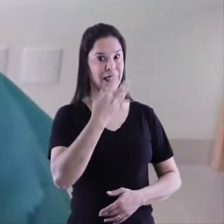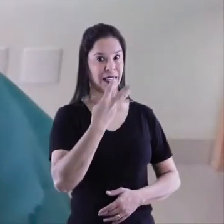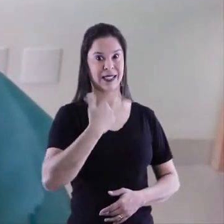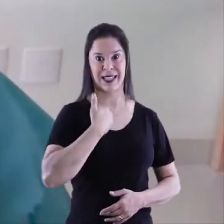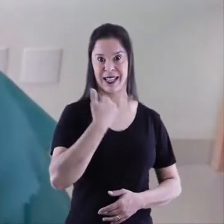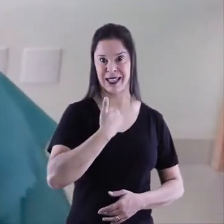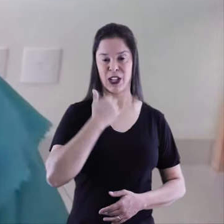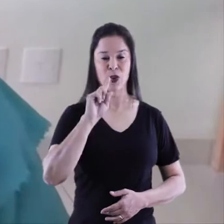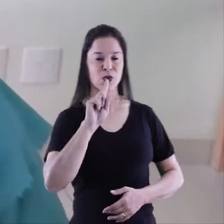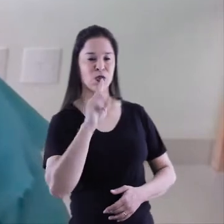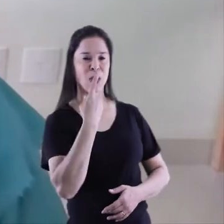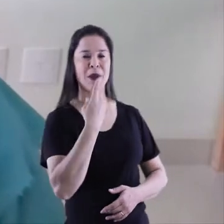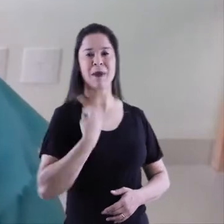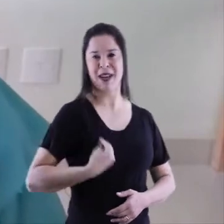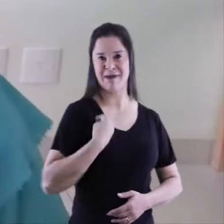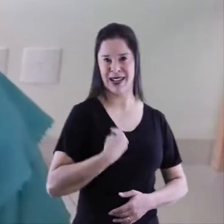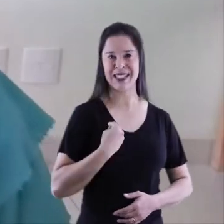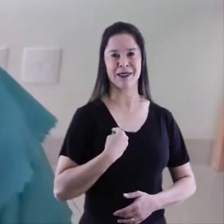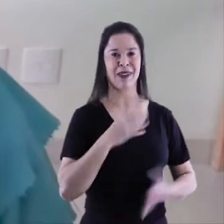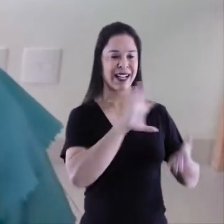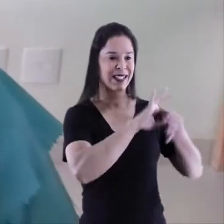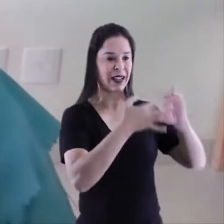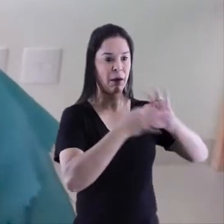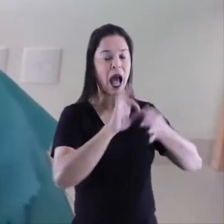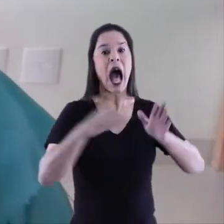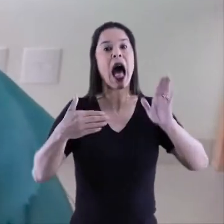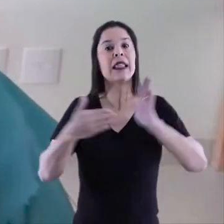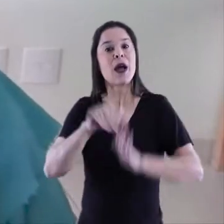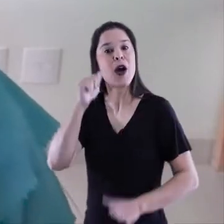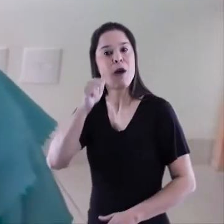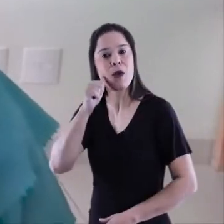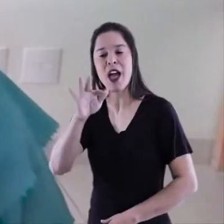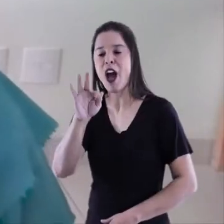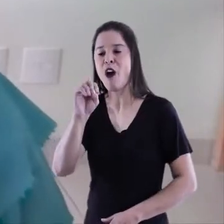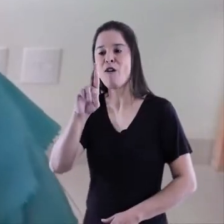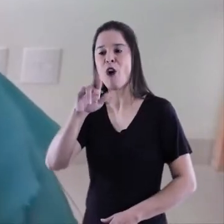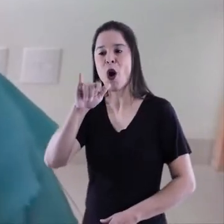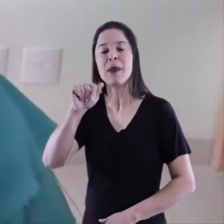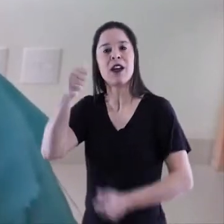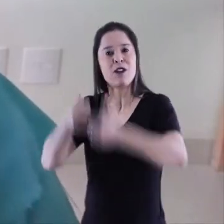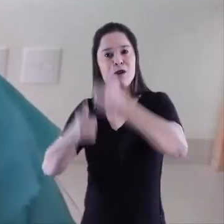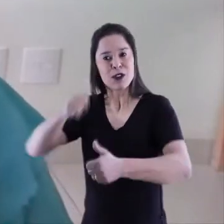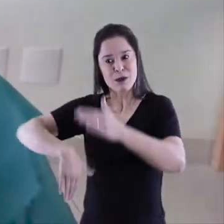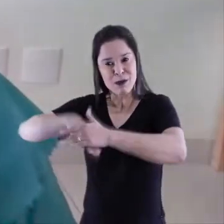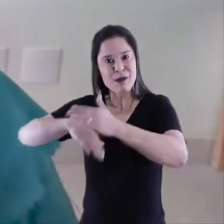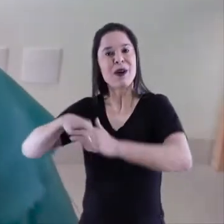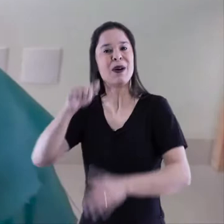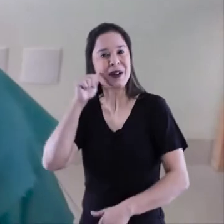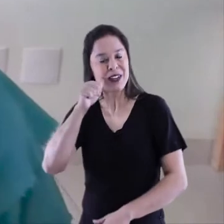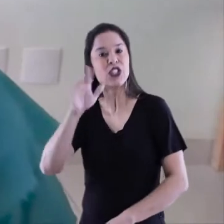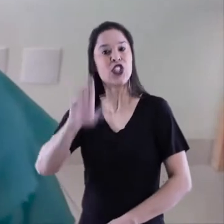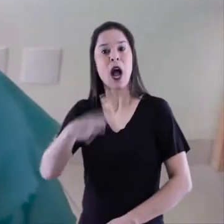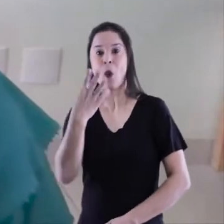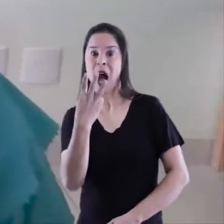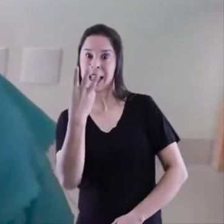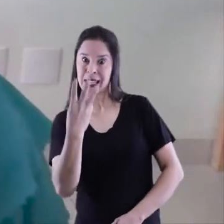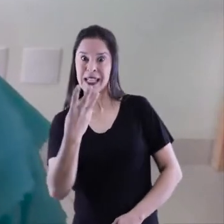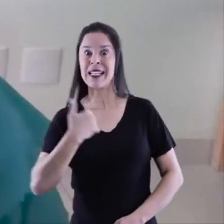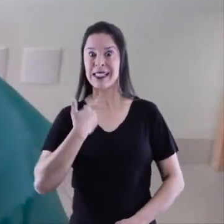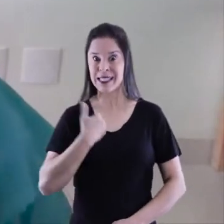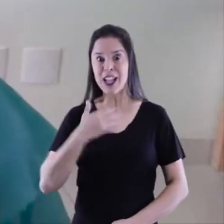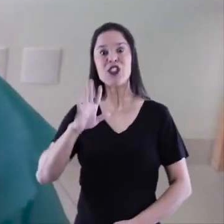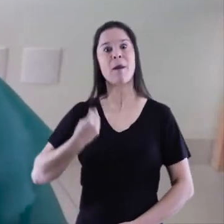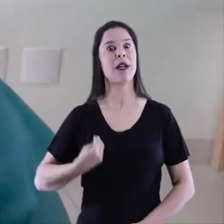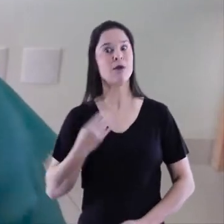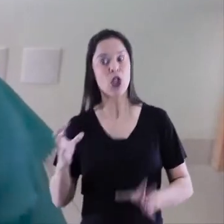13 anos, em sua primeira participação, até a jogadora formiga da Seleção Brasileira de Futebol Feminino, de 43 anos, que